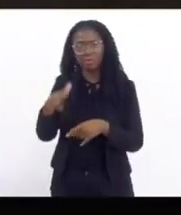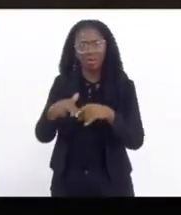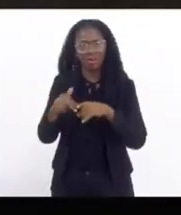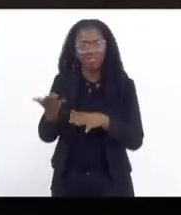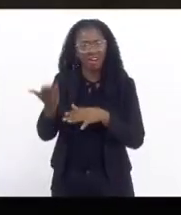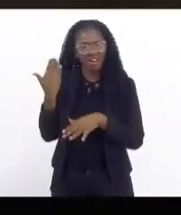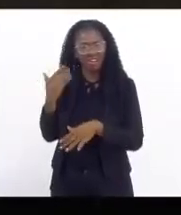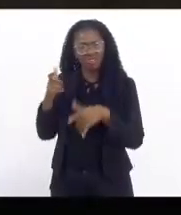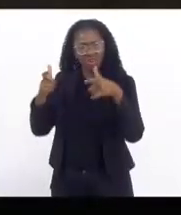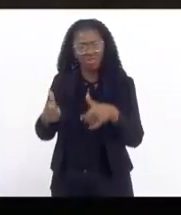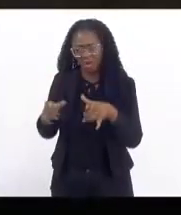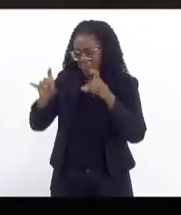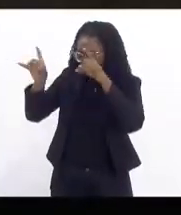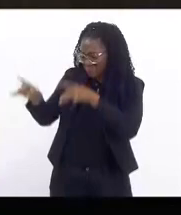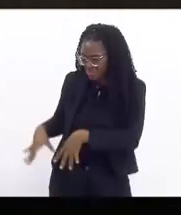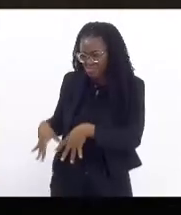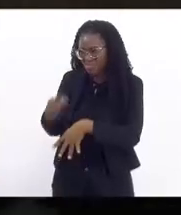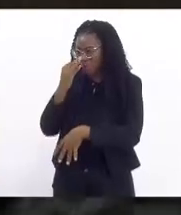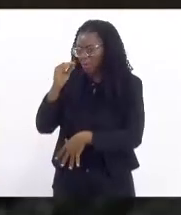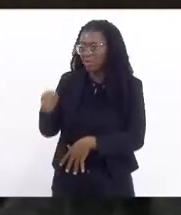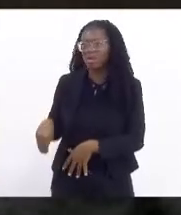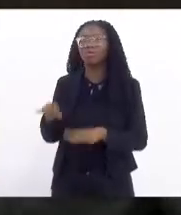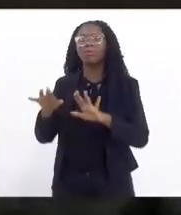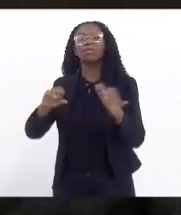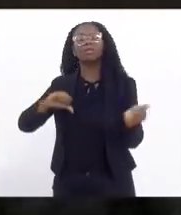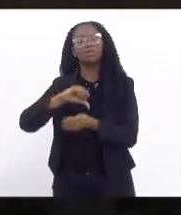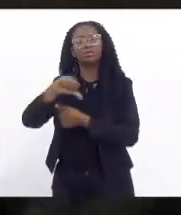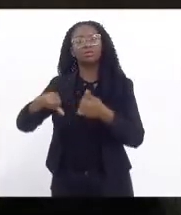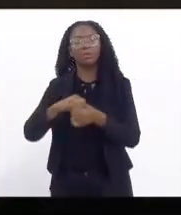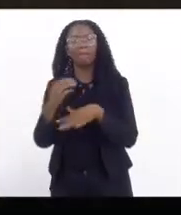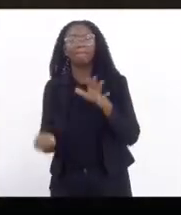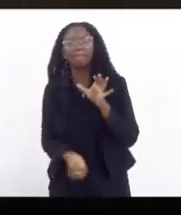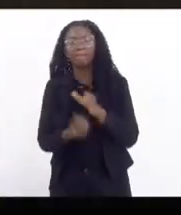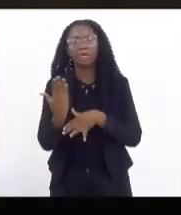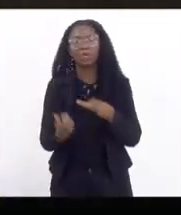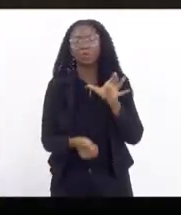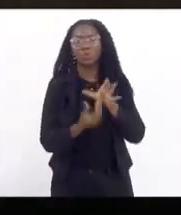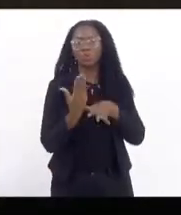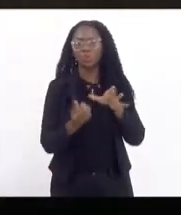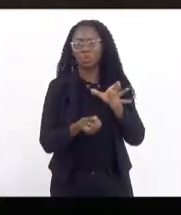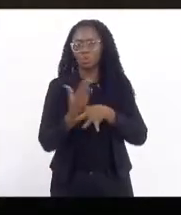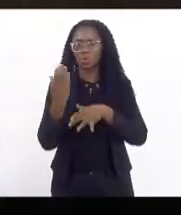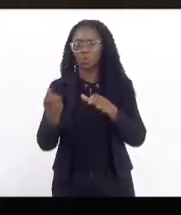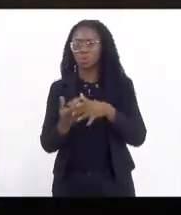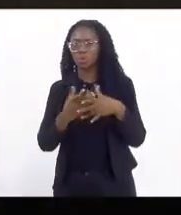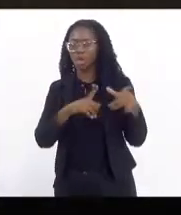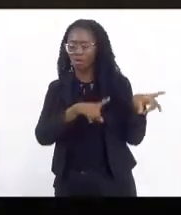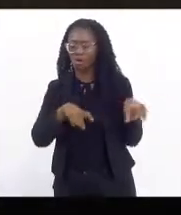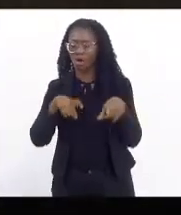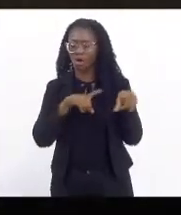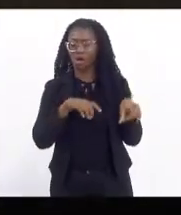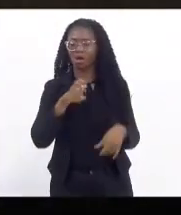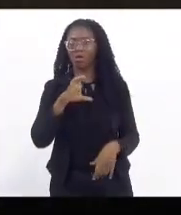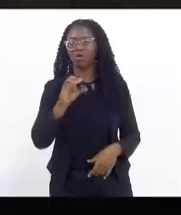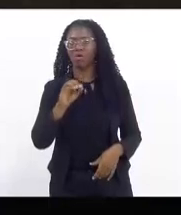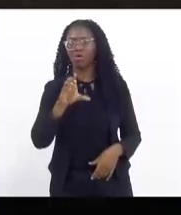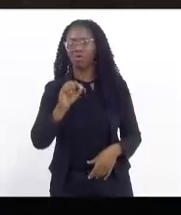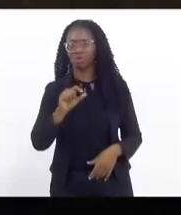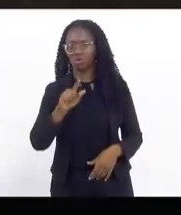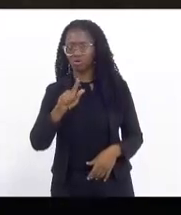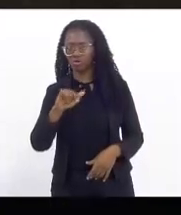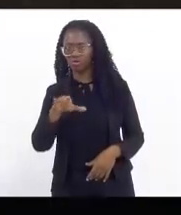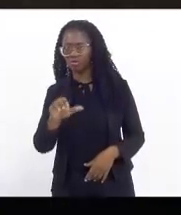própria sorte, foi transformado em um ambiente de produção, uma produção agroecológica, sustentável,